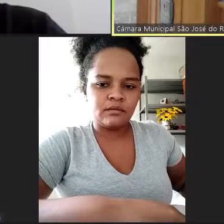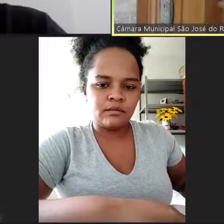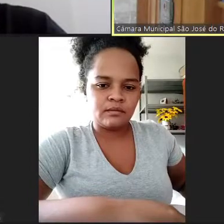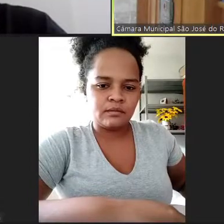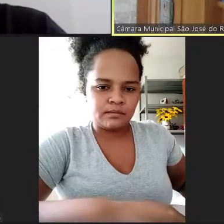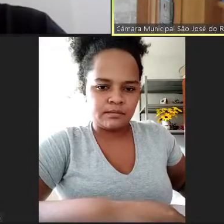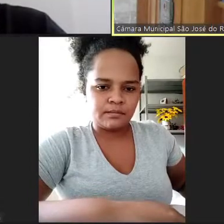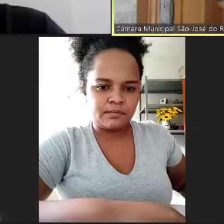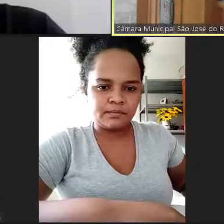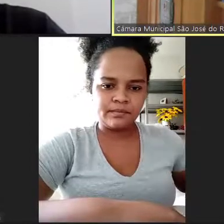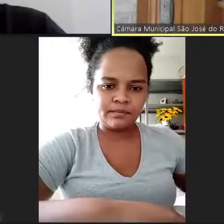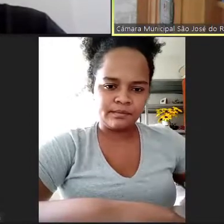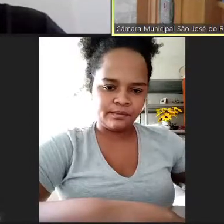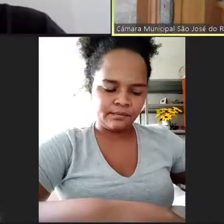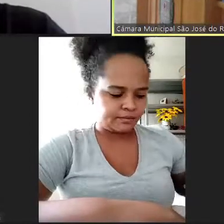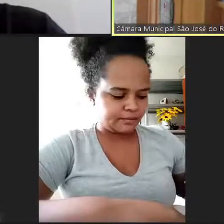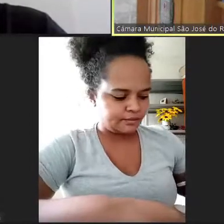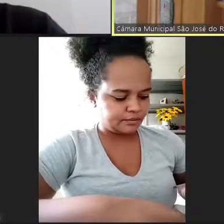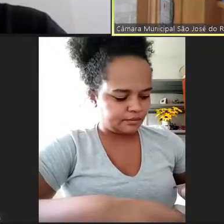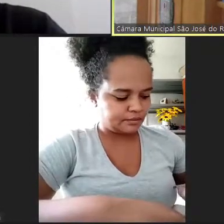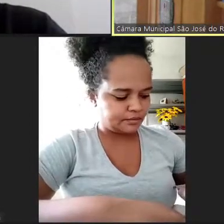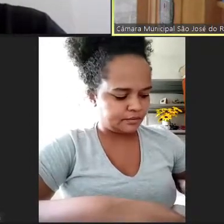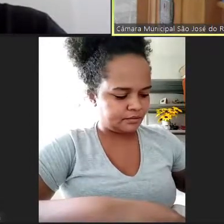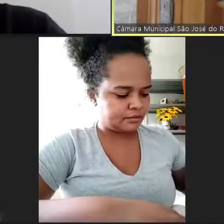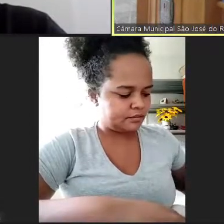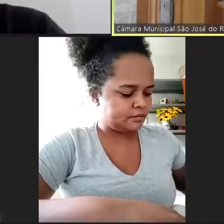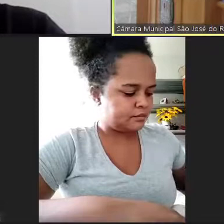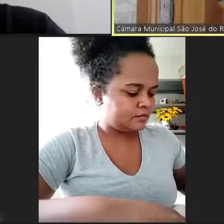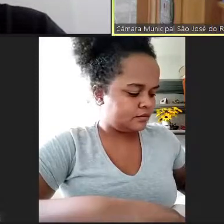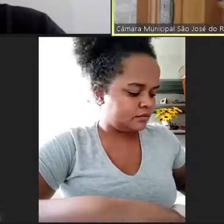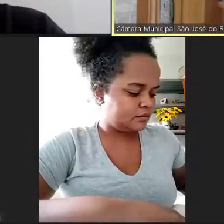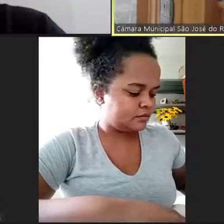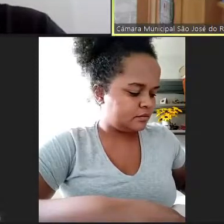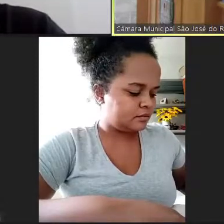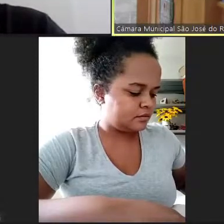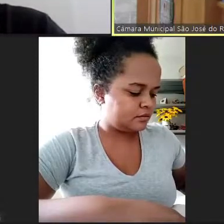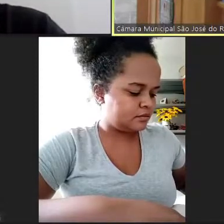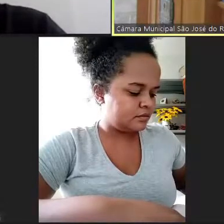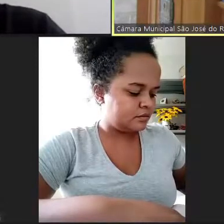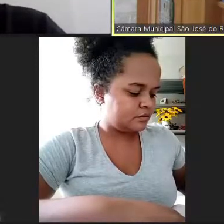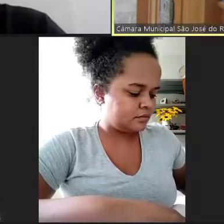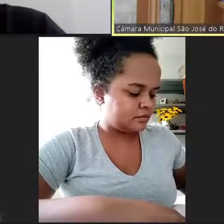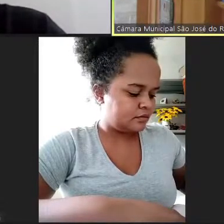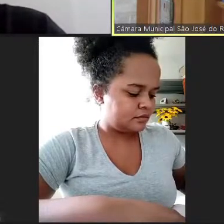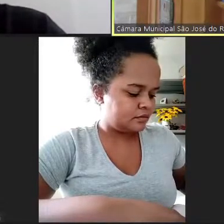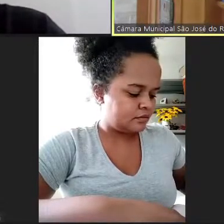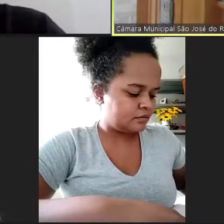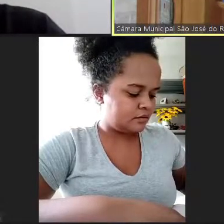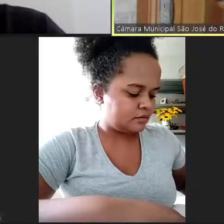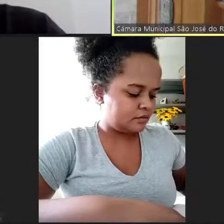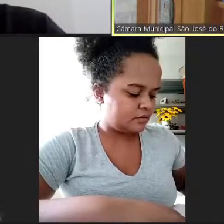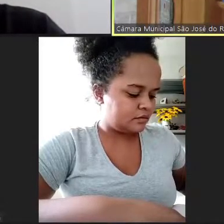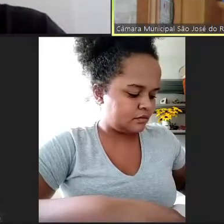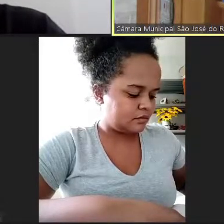à CPFL quanto ao corte de energia elétrica a famílias rio-pardenses. Requerimento 236